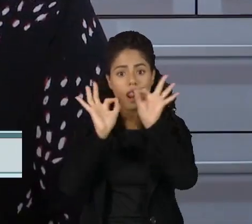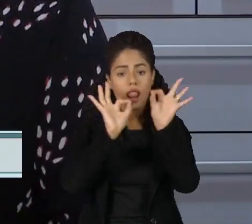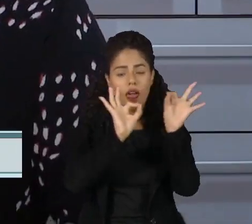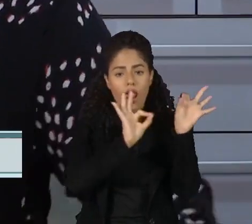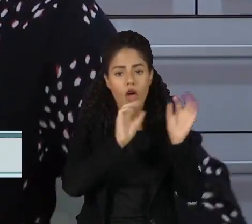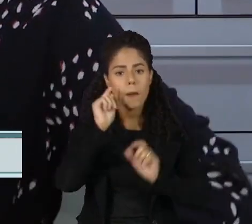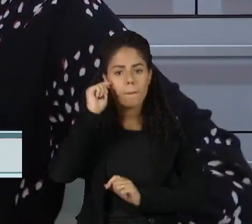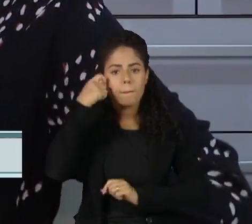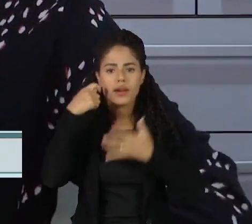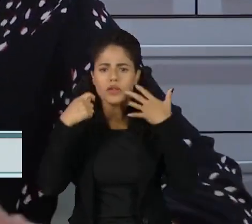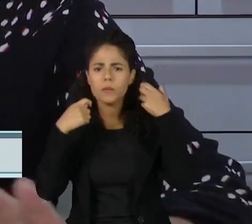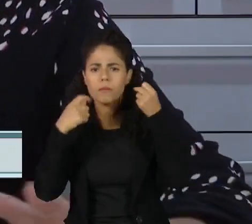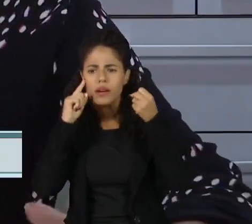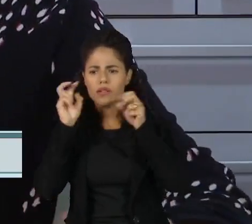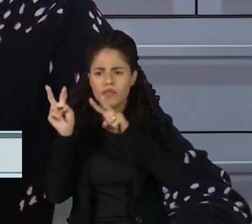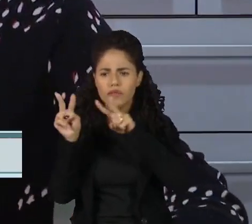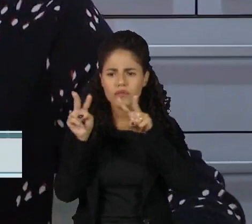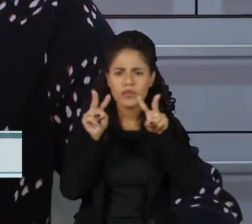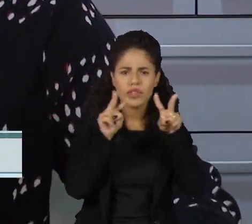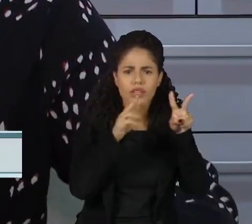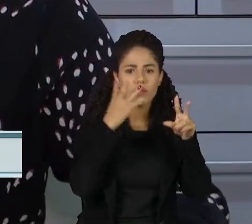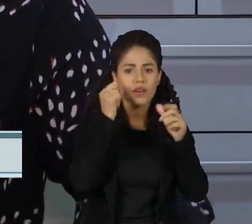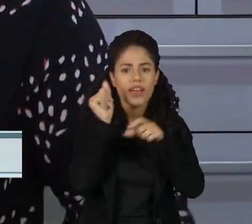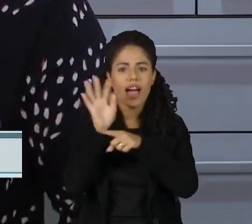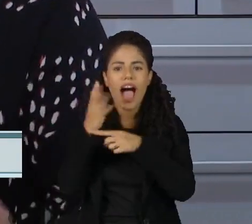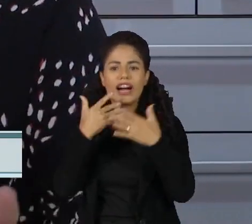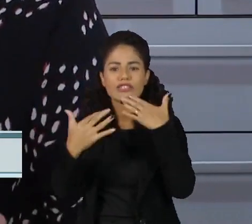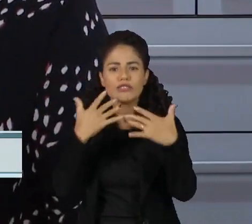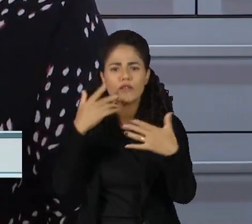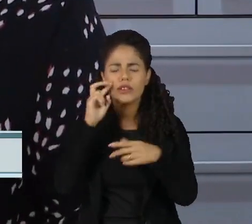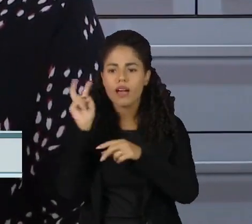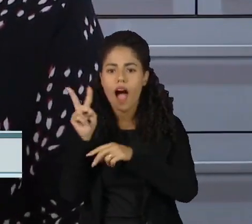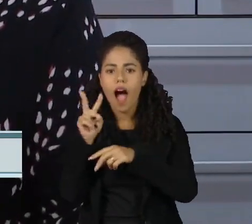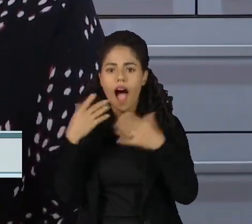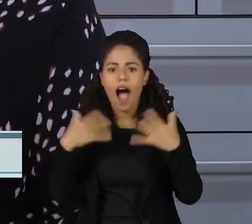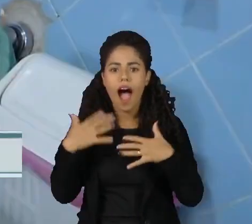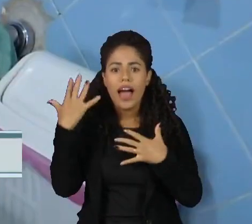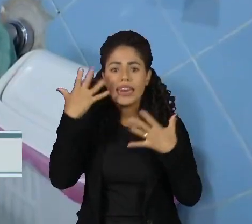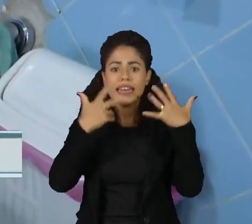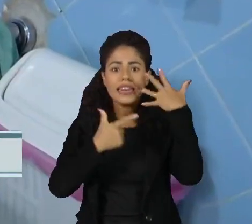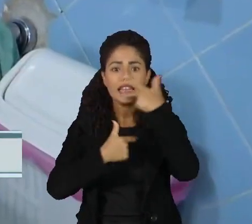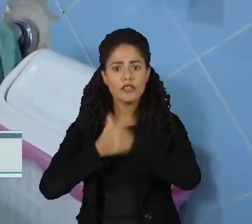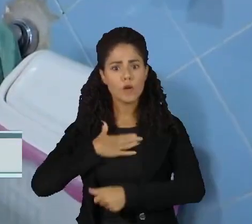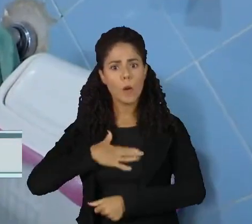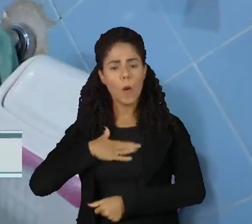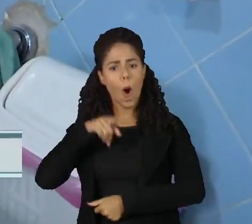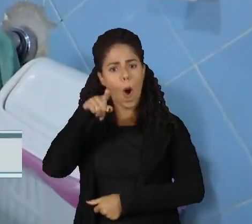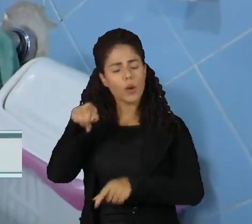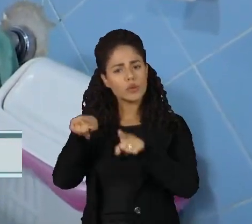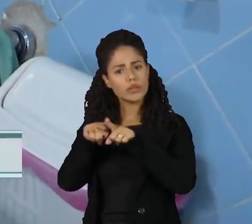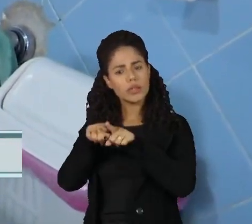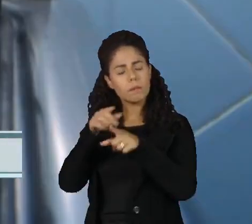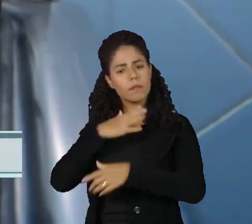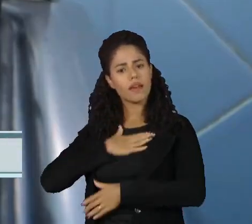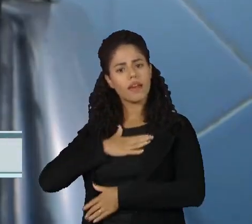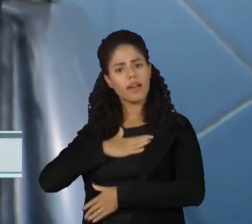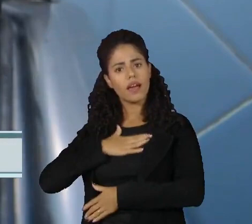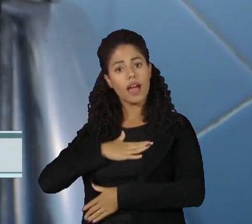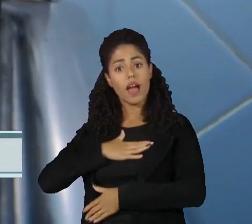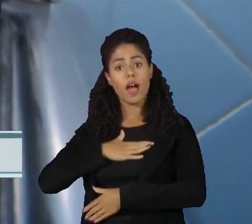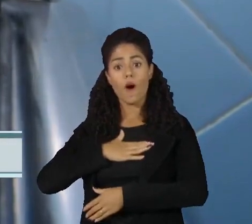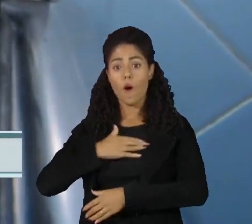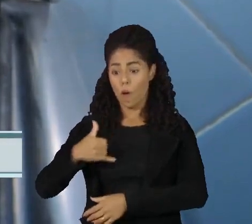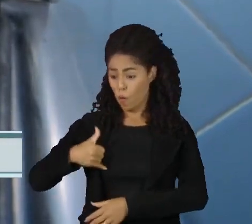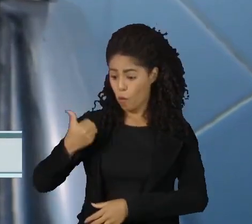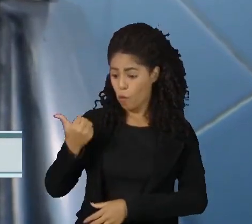branco e a mulher deixava a casa linda. E eu falava assim, nossa, é assim que eu gosto. Aos 11 anos, ela começou a trabalhar